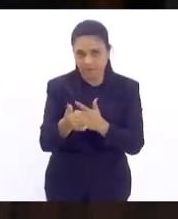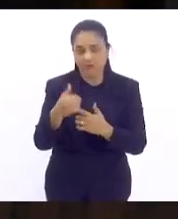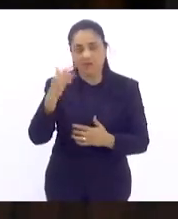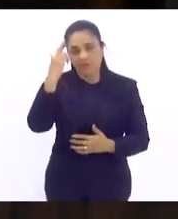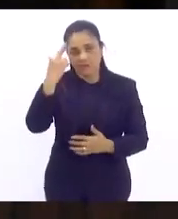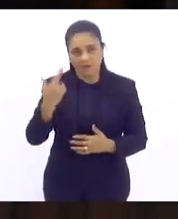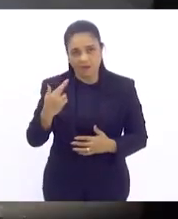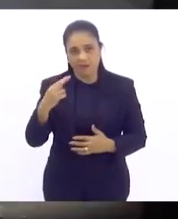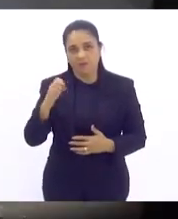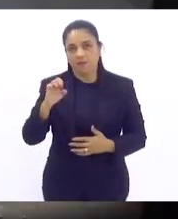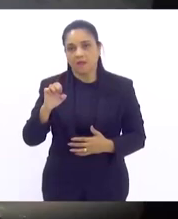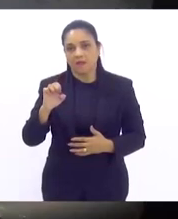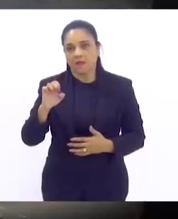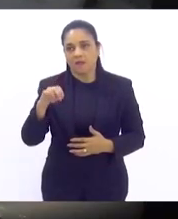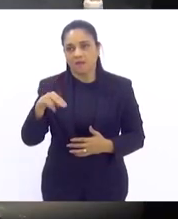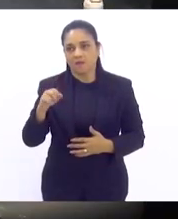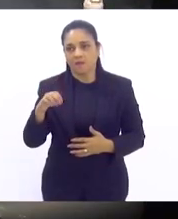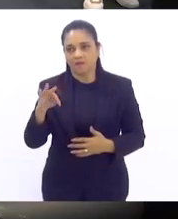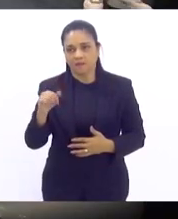Souza.